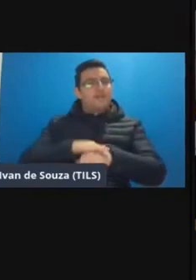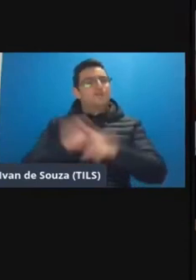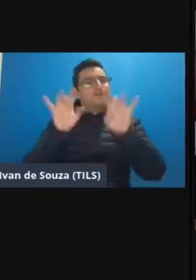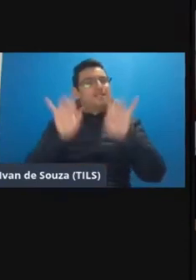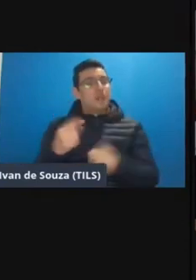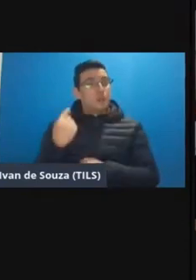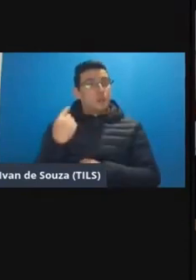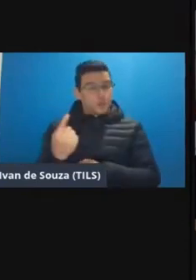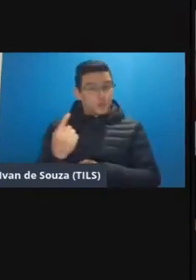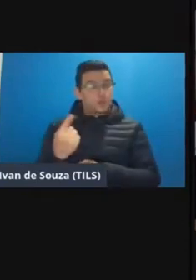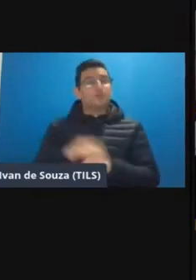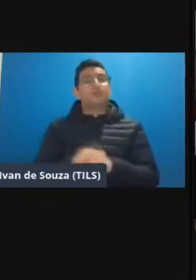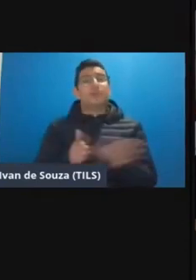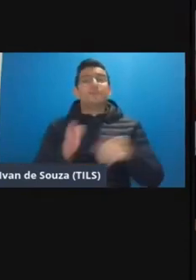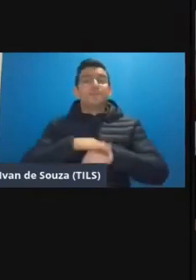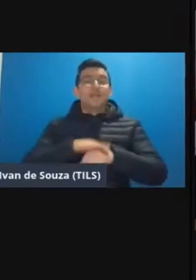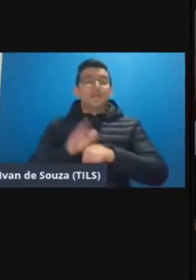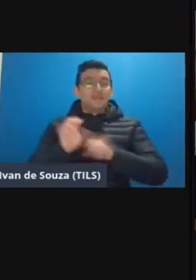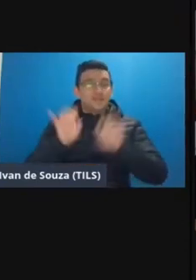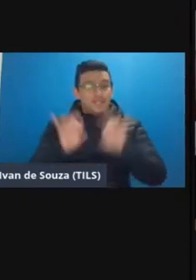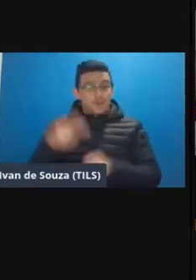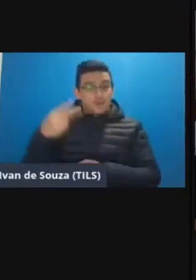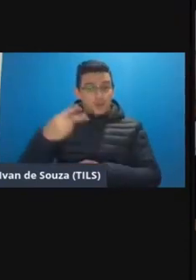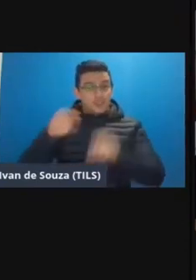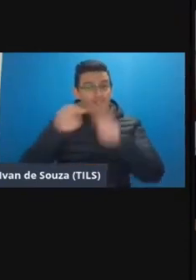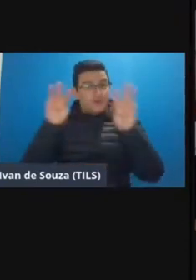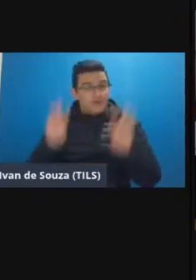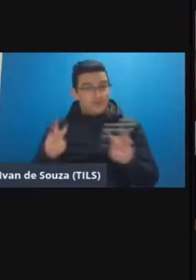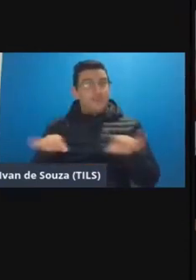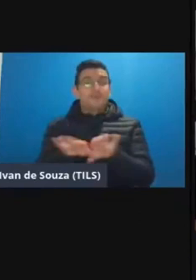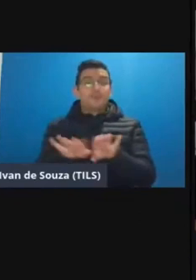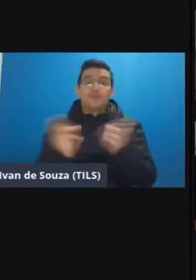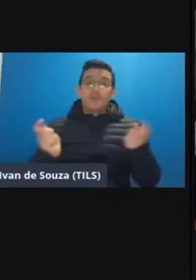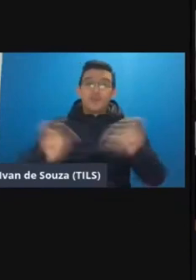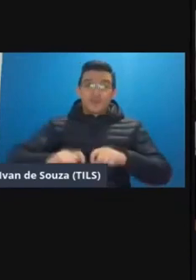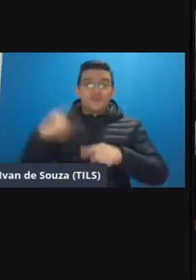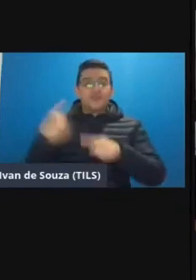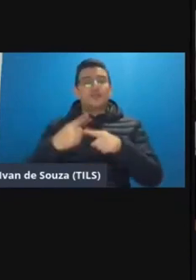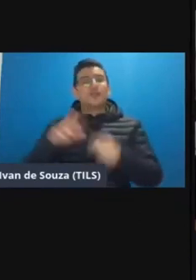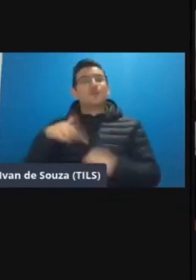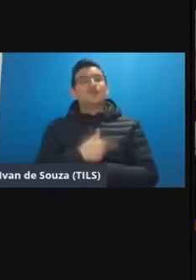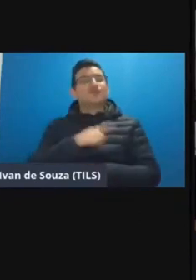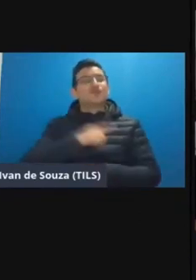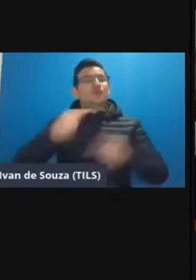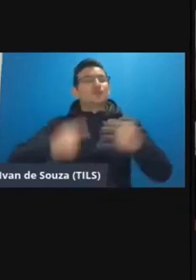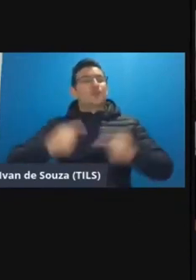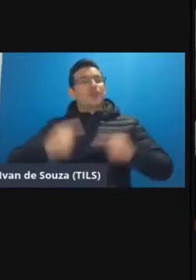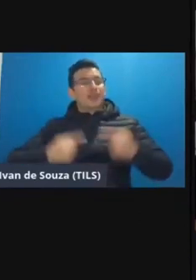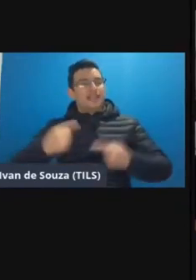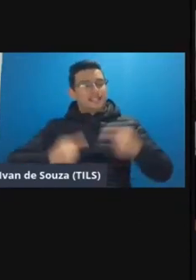período especial dois na UFR e isso também foi possível porque nós tivemos fizemos uma política